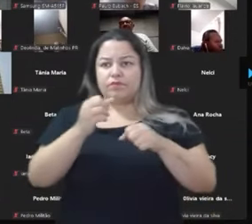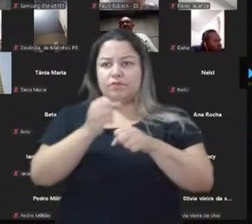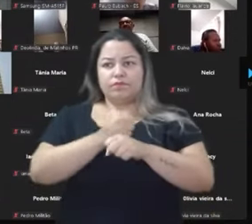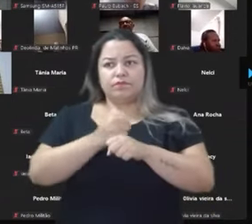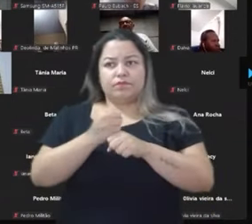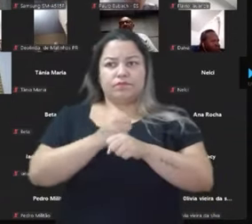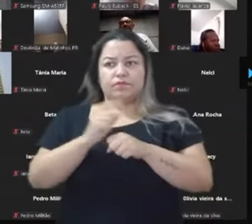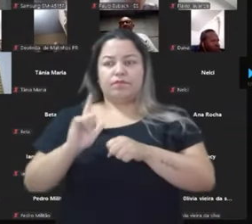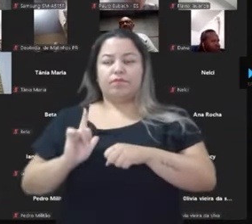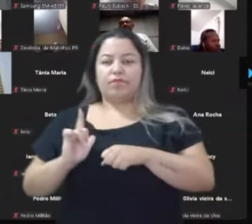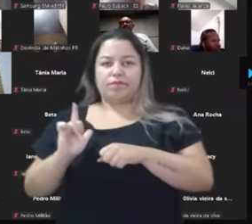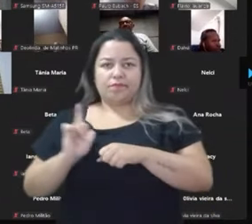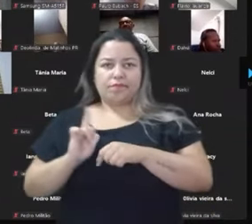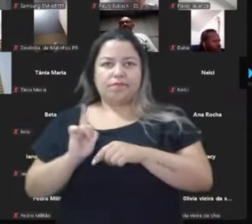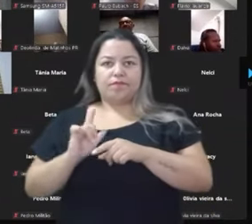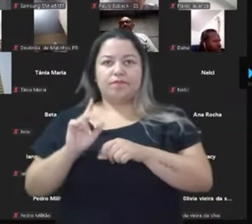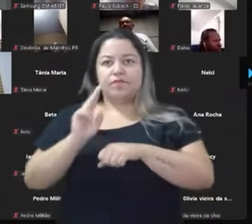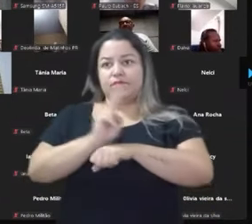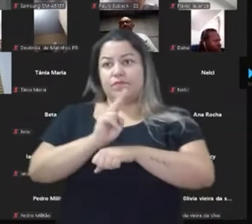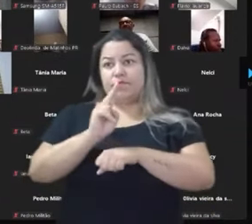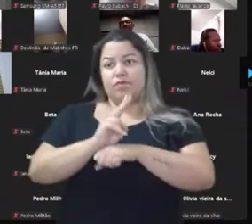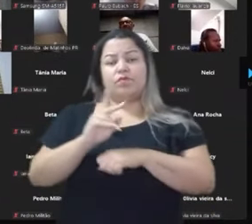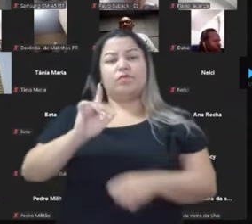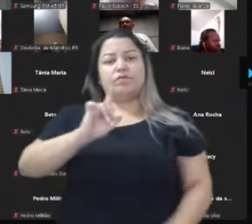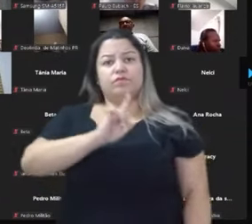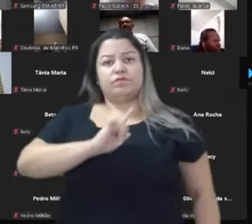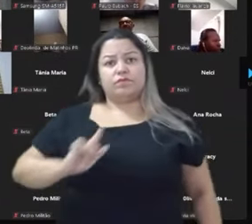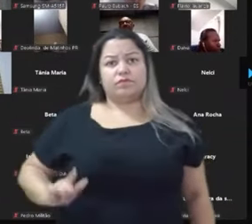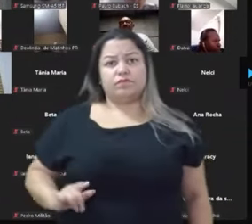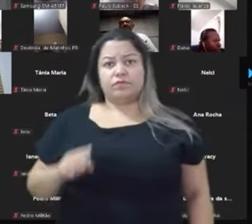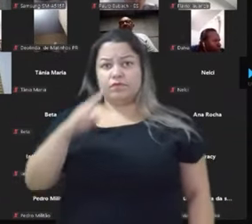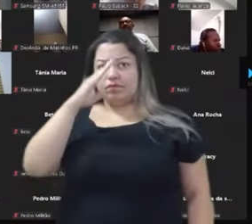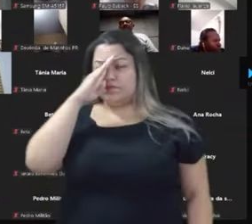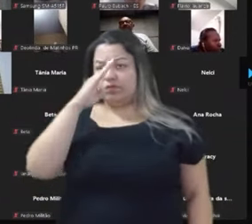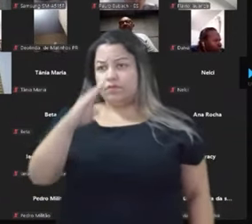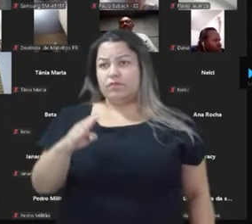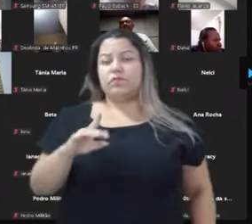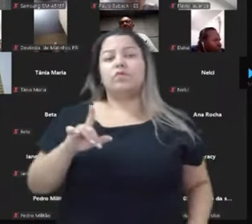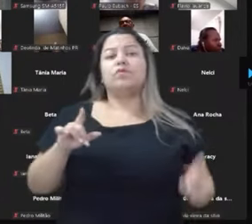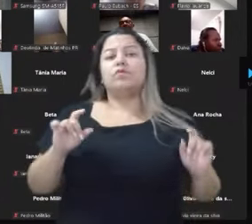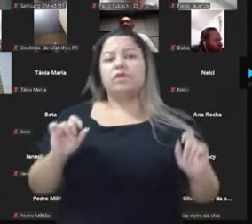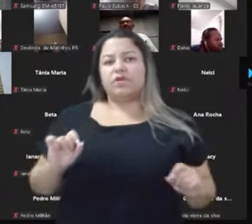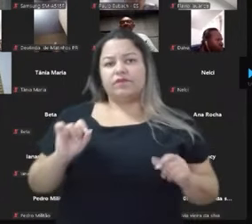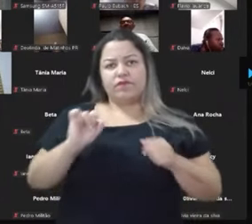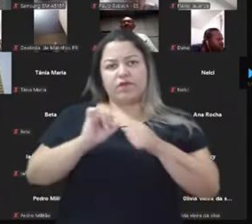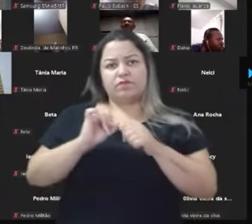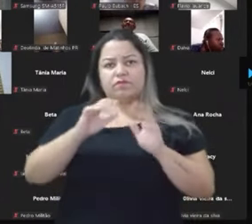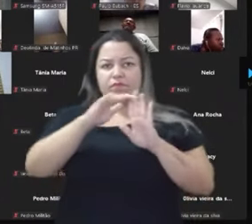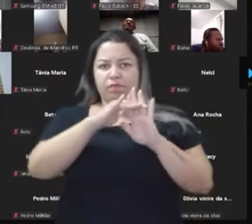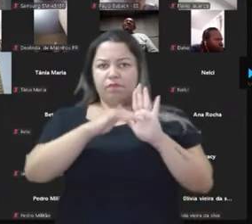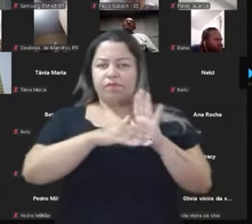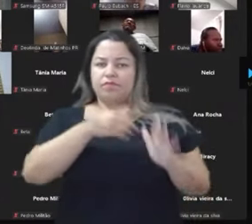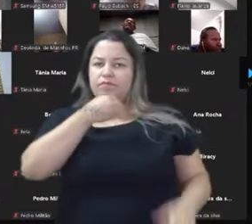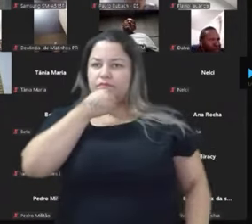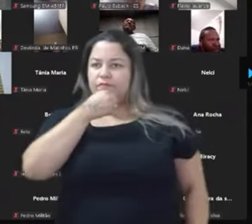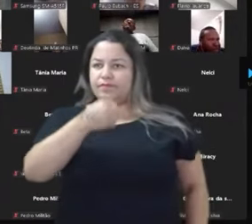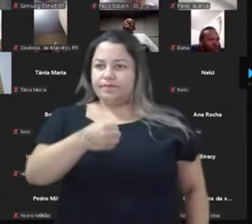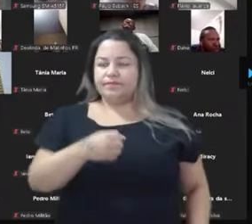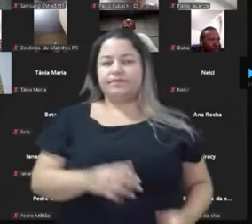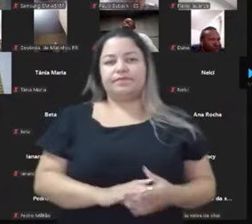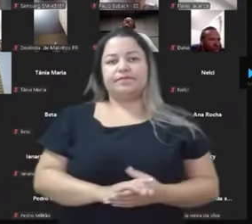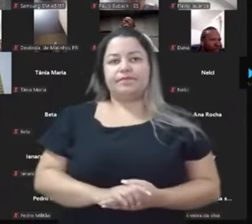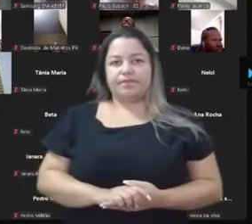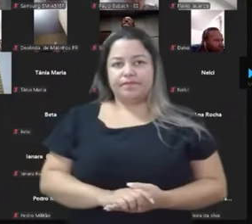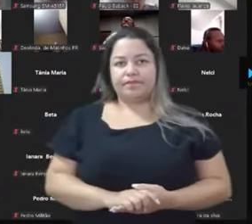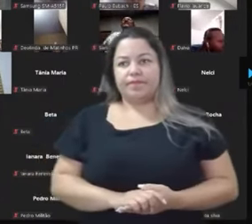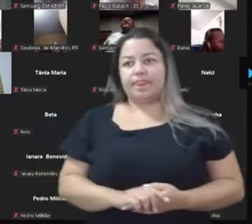defensiva, mas durante o governo, enquanto o Bolsonaro era parte do governo, o ele fazia? Ele pautava a imprensa. Então, toda vez